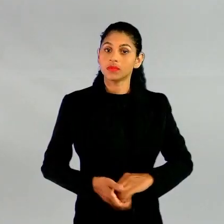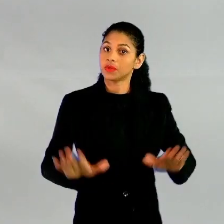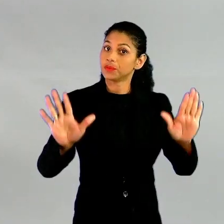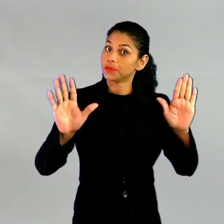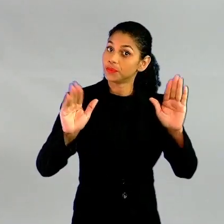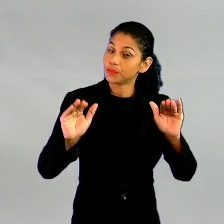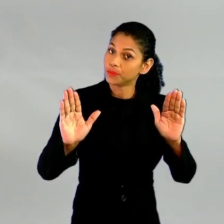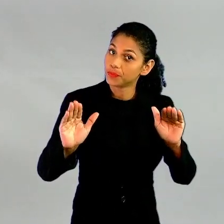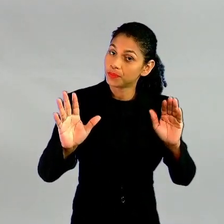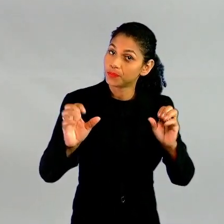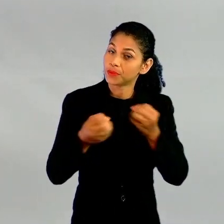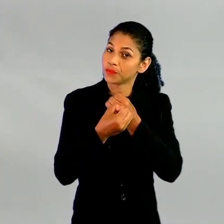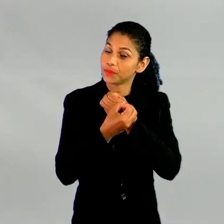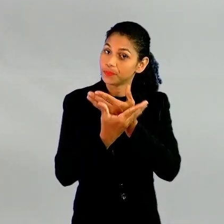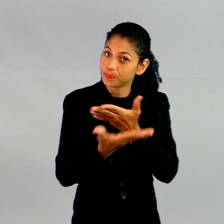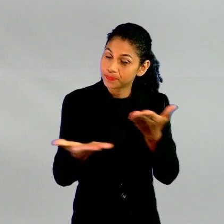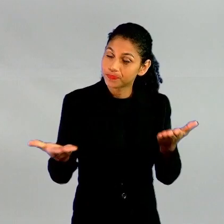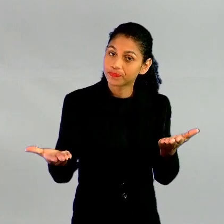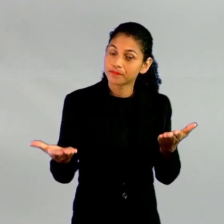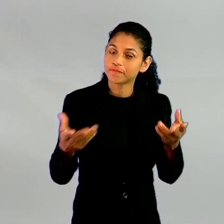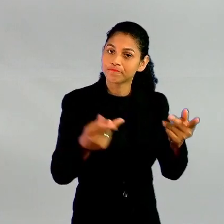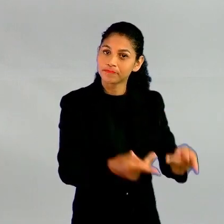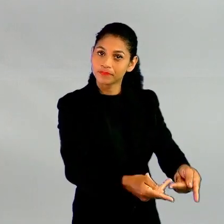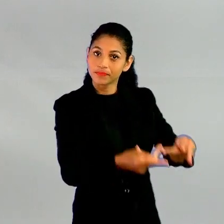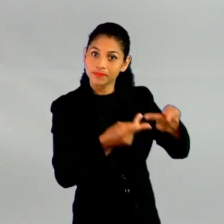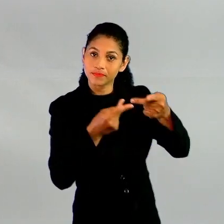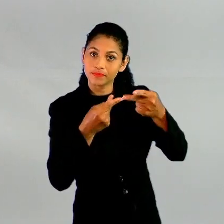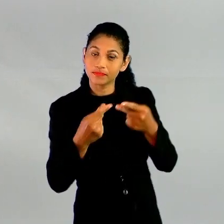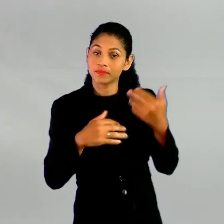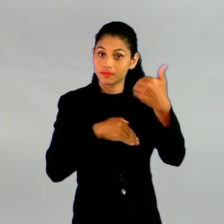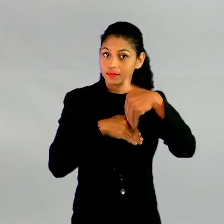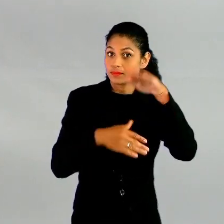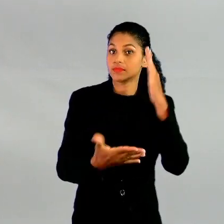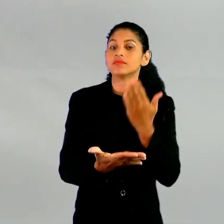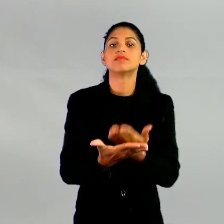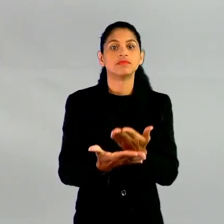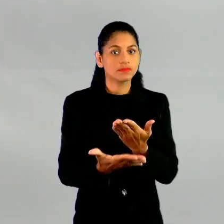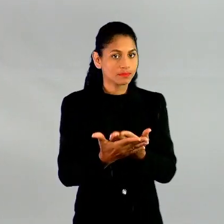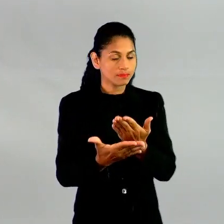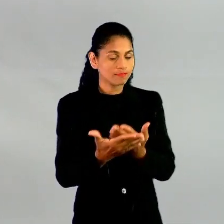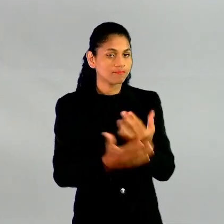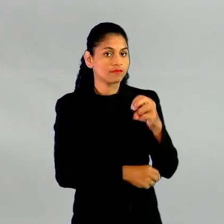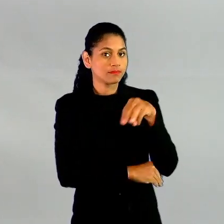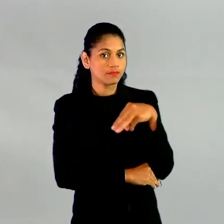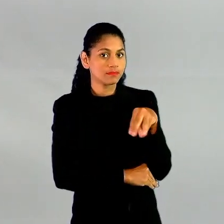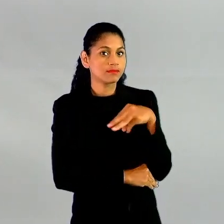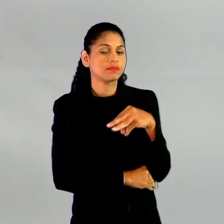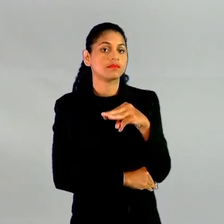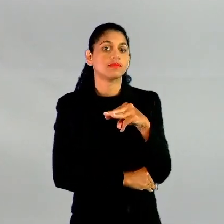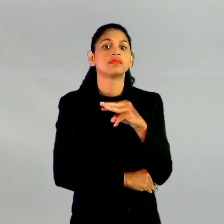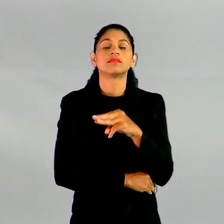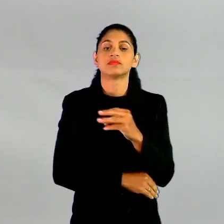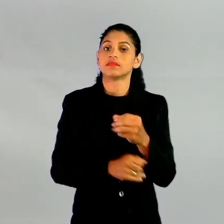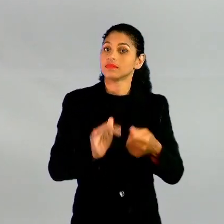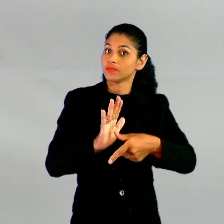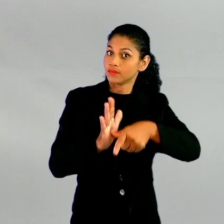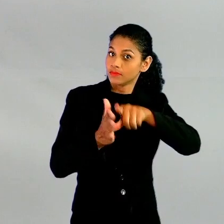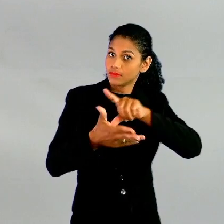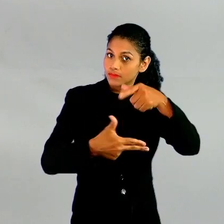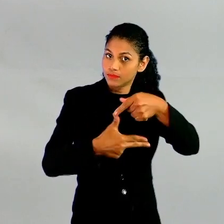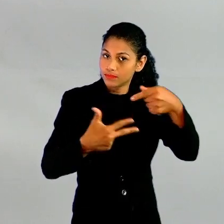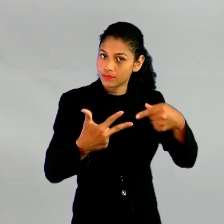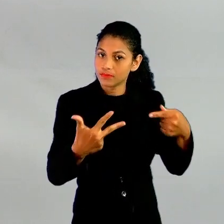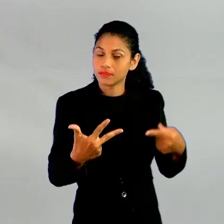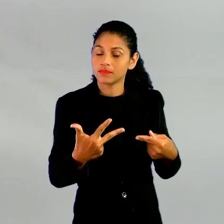Olá, olá, olá, tudo bem? Seja bem-vindo a mais uma aula de matemática do Pré-Nem